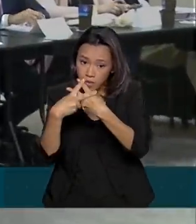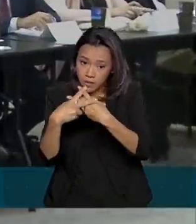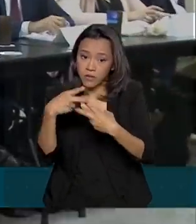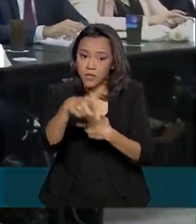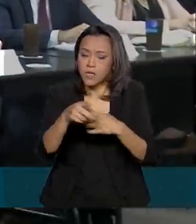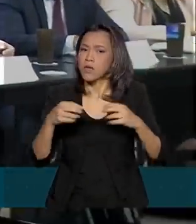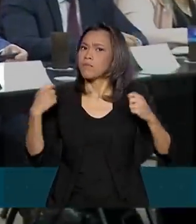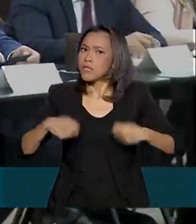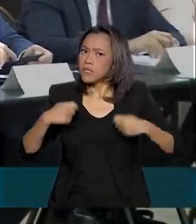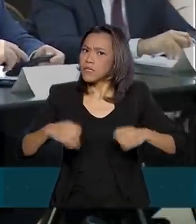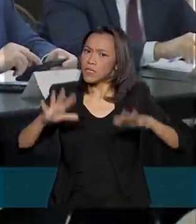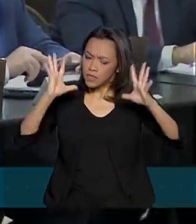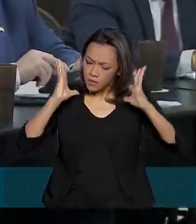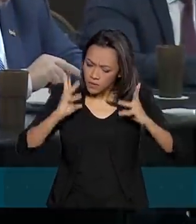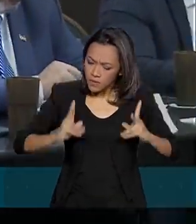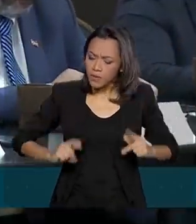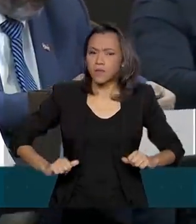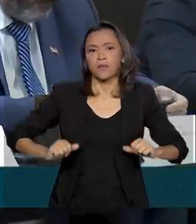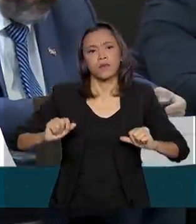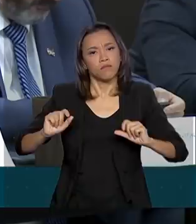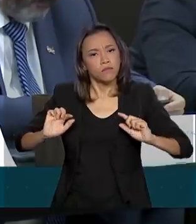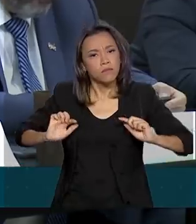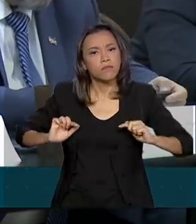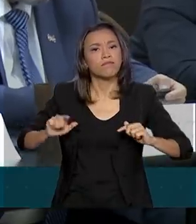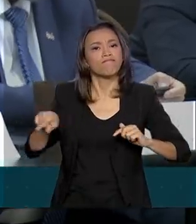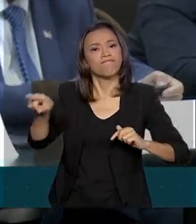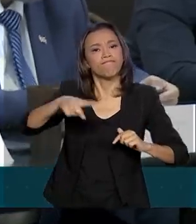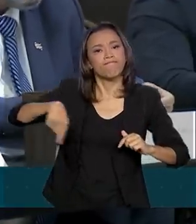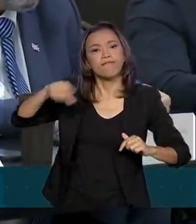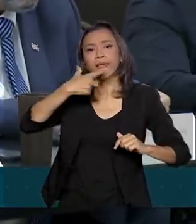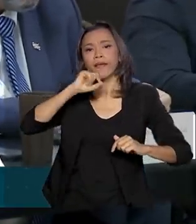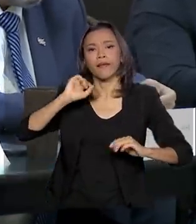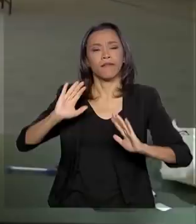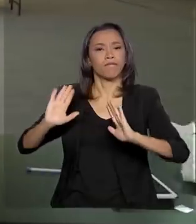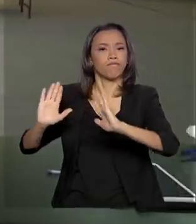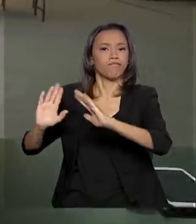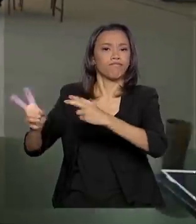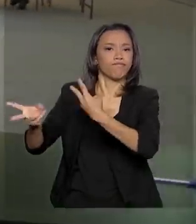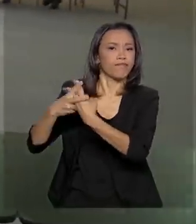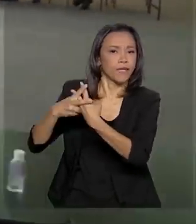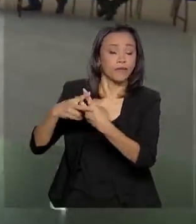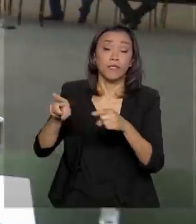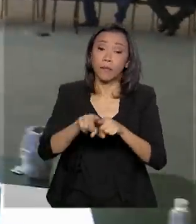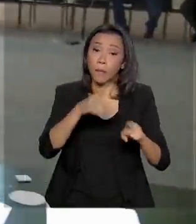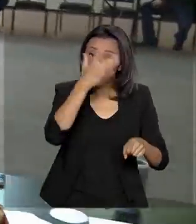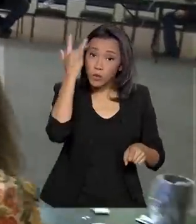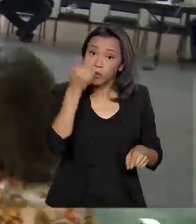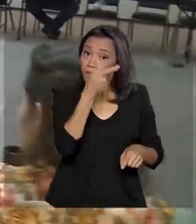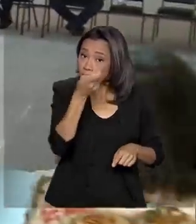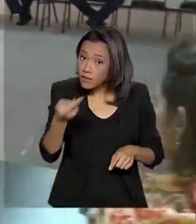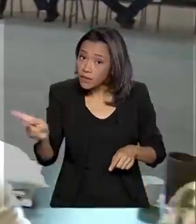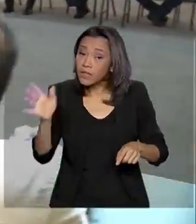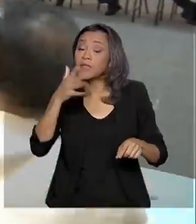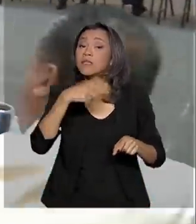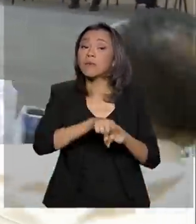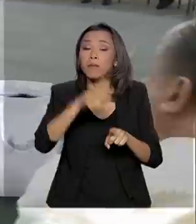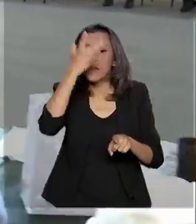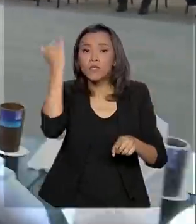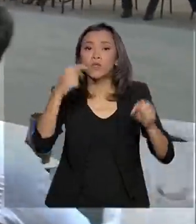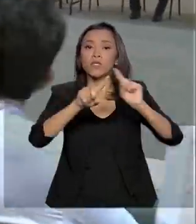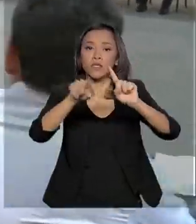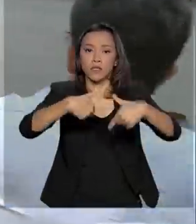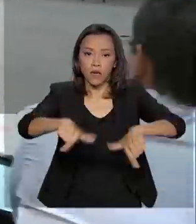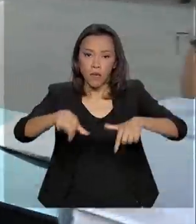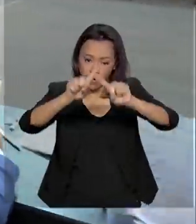medidas de higiene da população carcerária, assim como de visitantes e pessoas que trabalham nos ambientes das prisões e